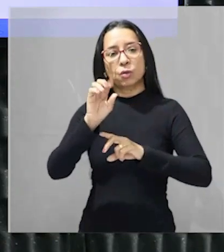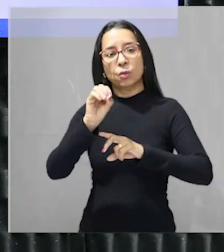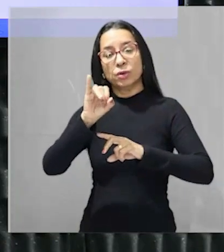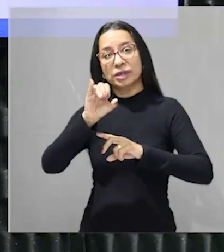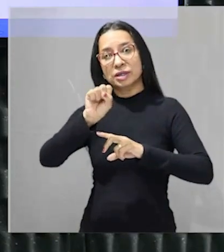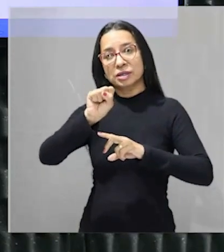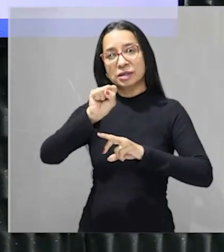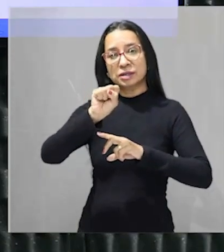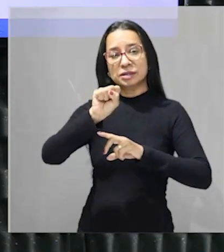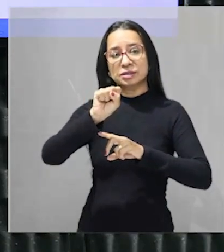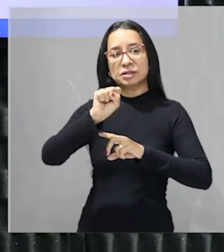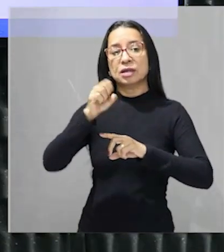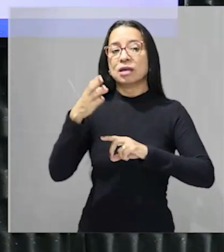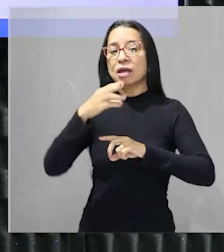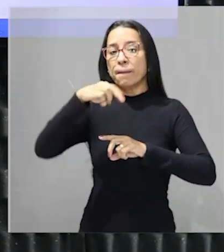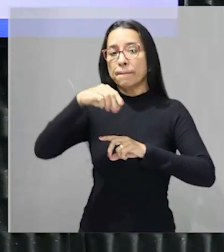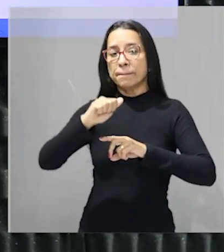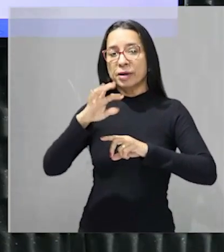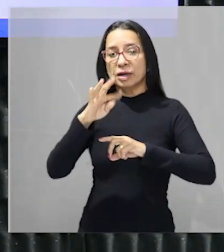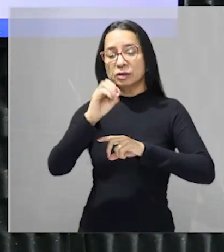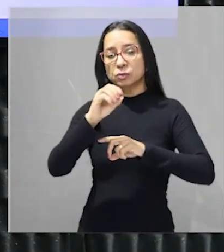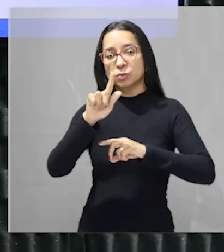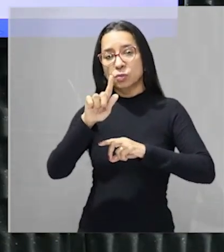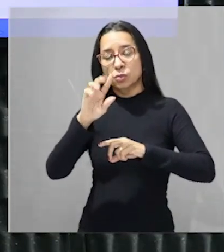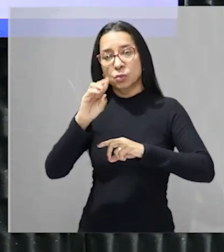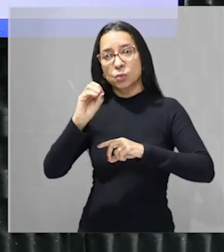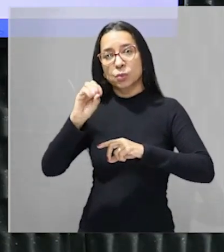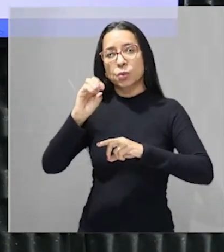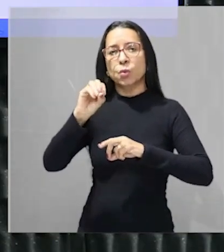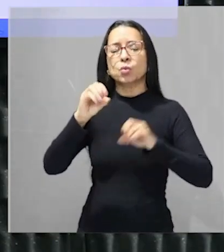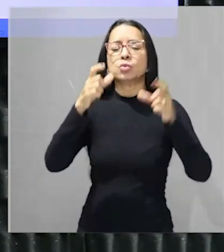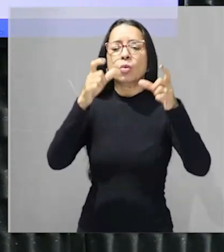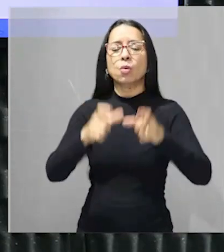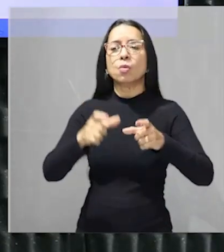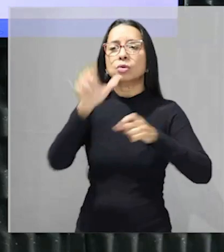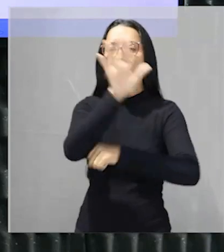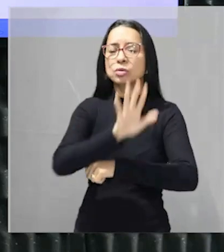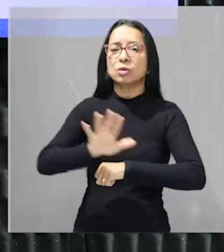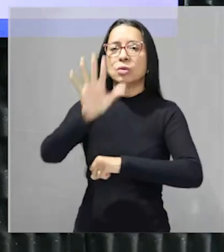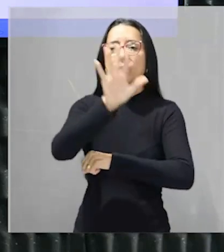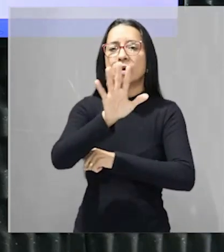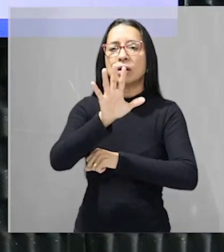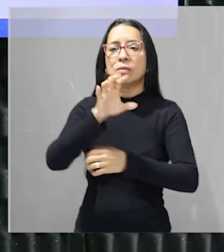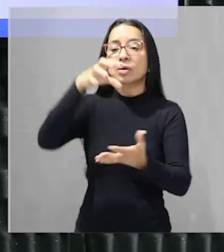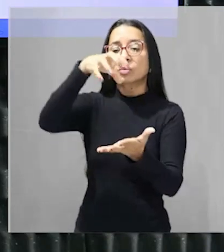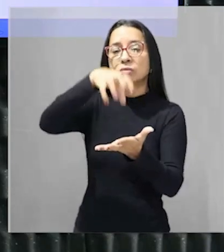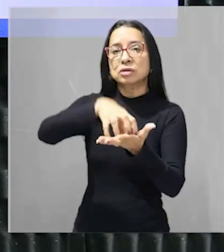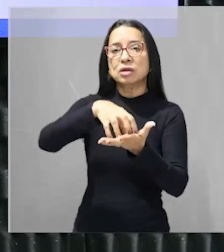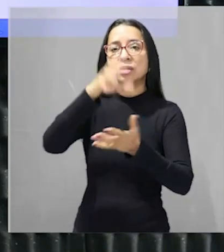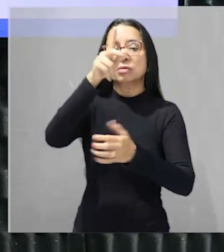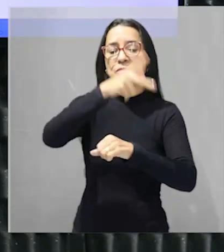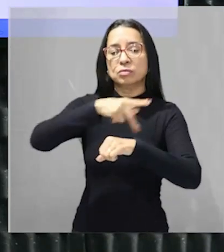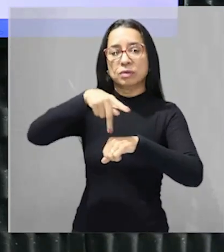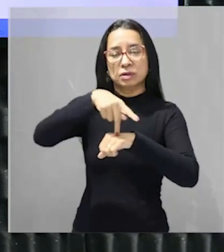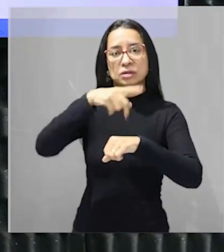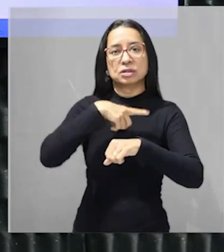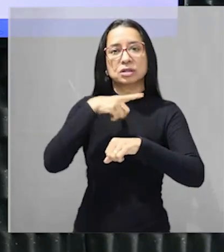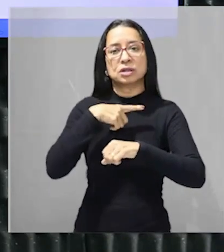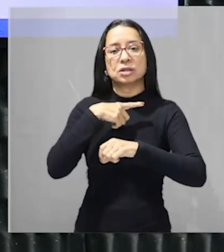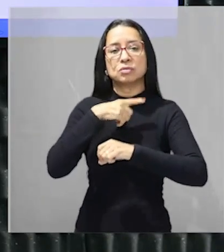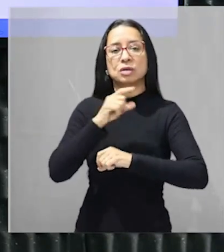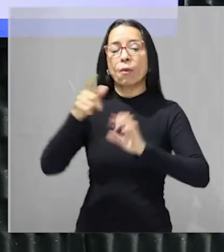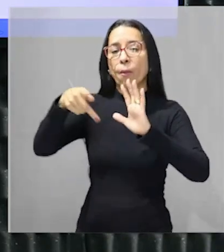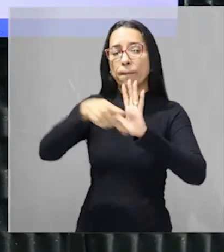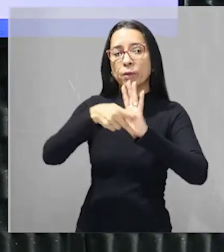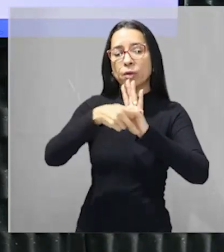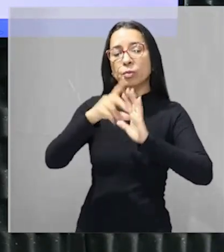Grosso está onde o nosso mato está no centro do país eu já te falei ainda há pouco galera domínio do centro do país eu vou ter um domínio ali específico que é